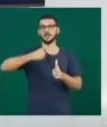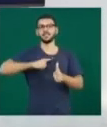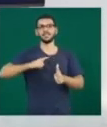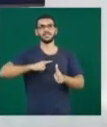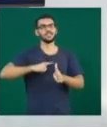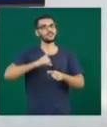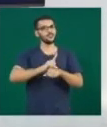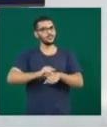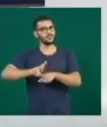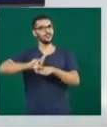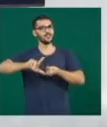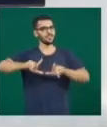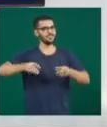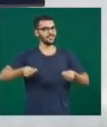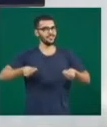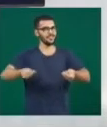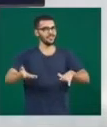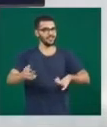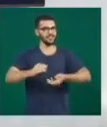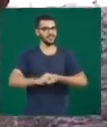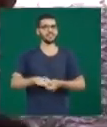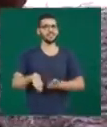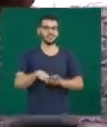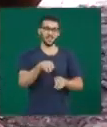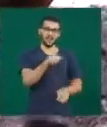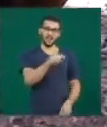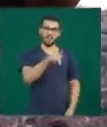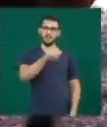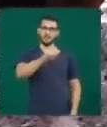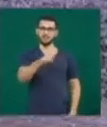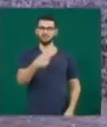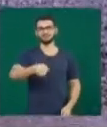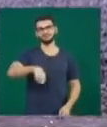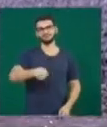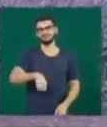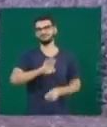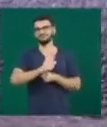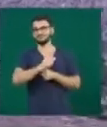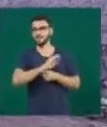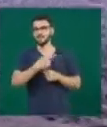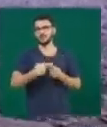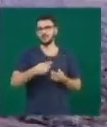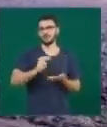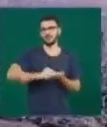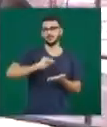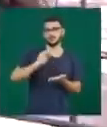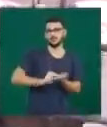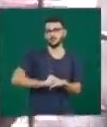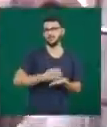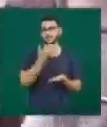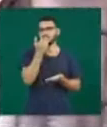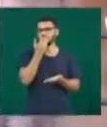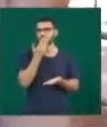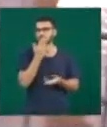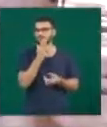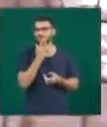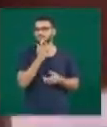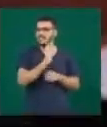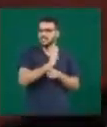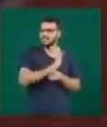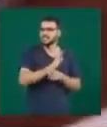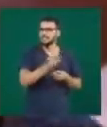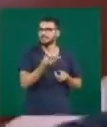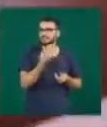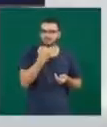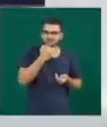causa. A Associação de Proteção Animal em Uberlândia precisa de ajuda. Tem faltado donativos até para alimentar os cães e